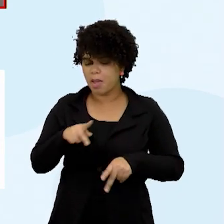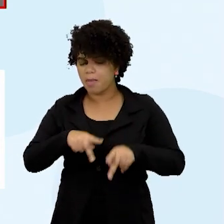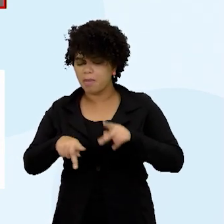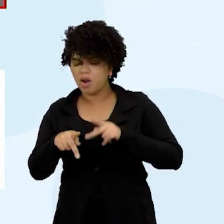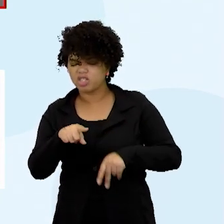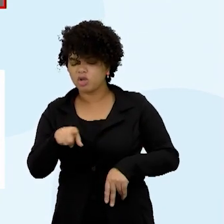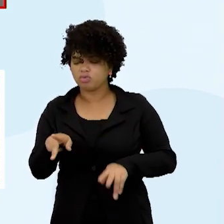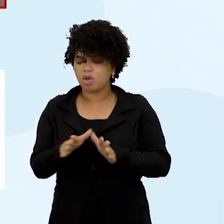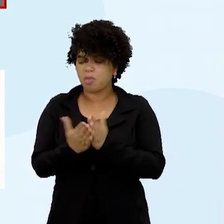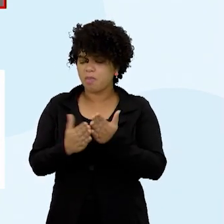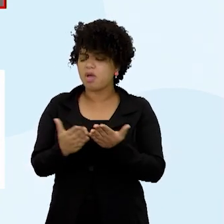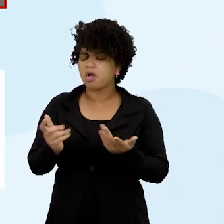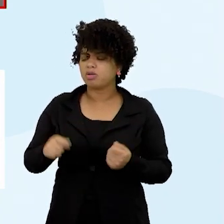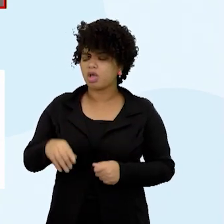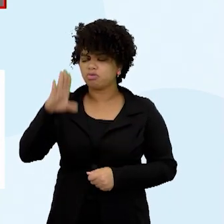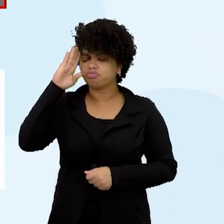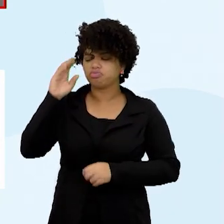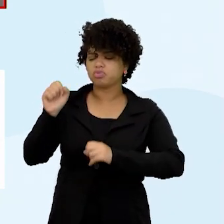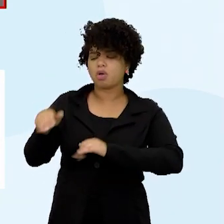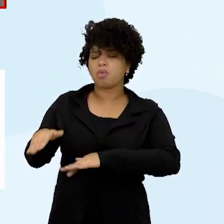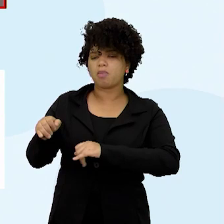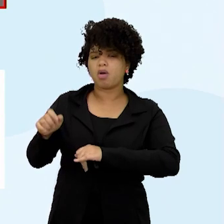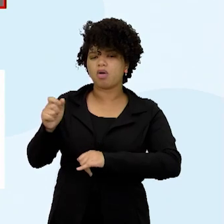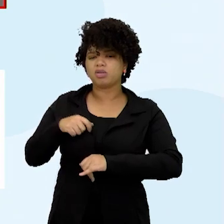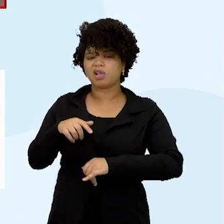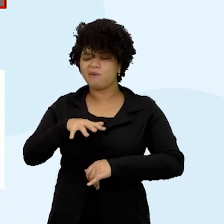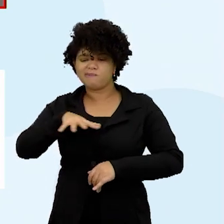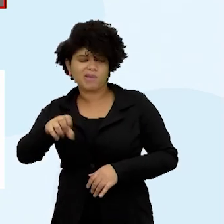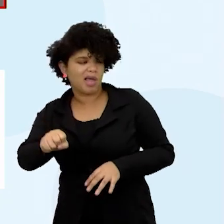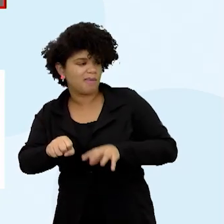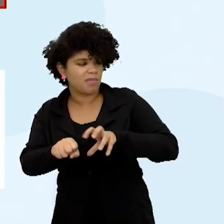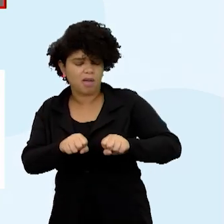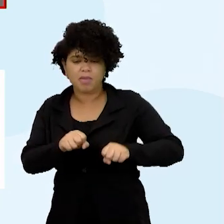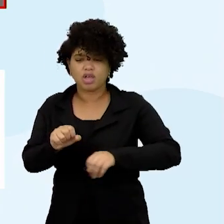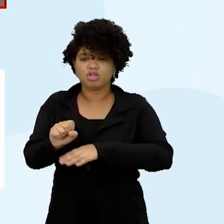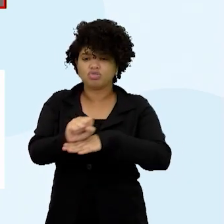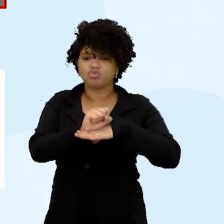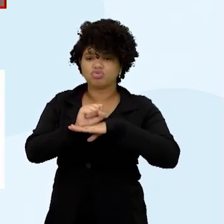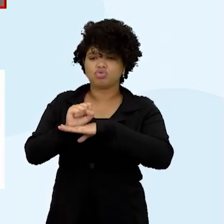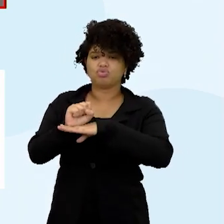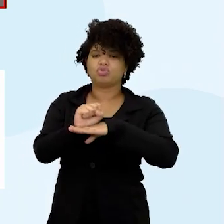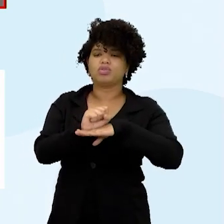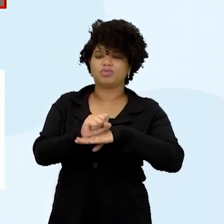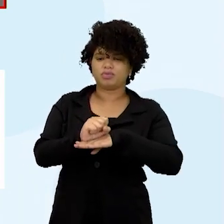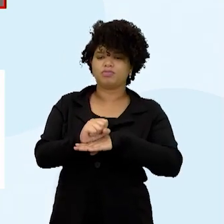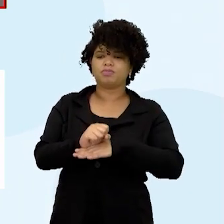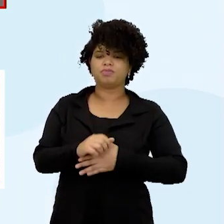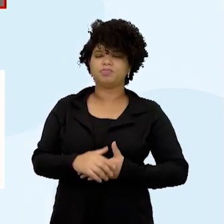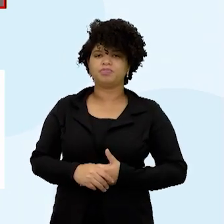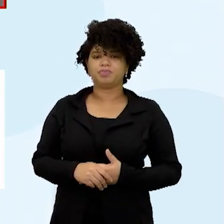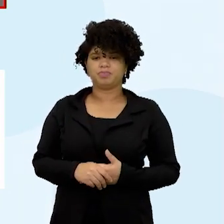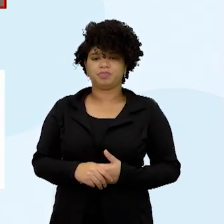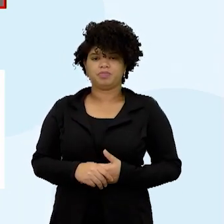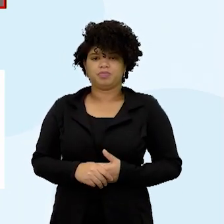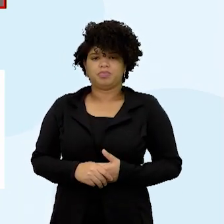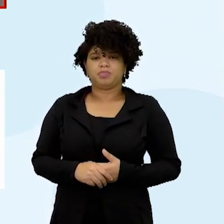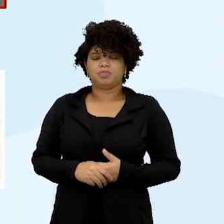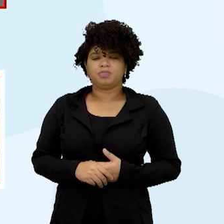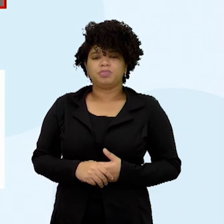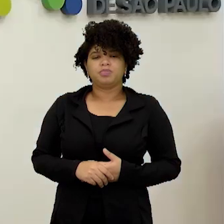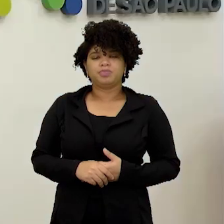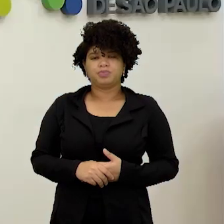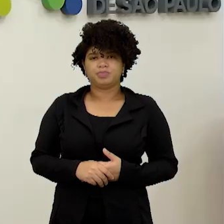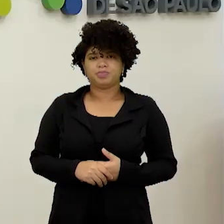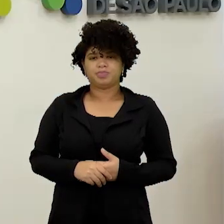empobrecidas nessas cidades pela causa socialista. Eu venho pra um de novo. Eu venho pra um de novo. Gente,